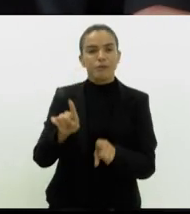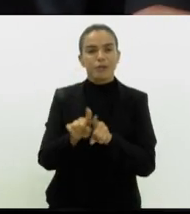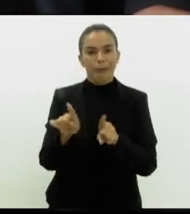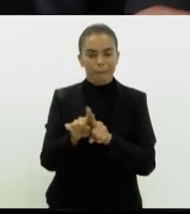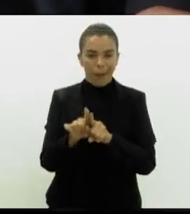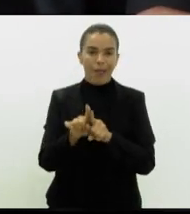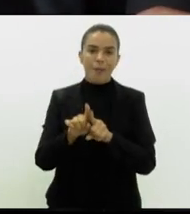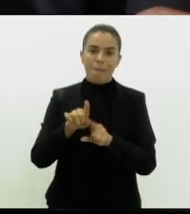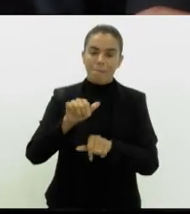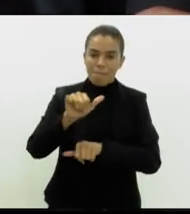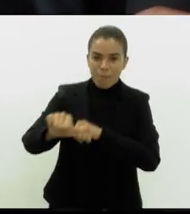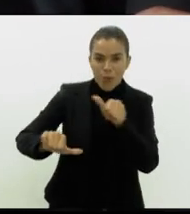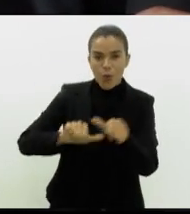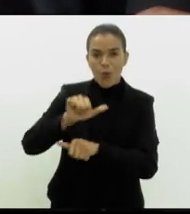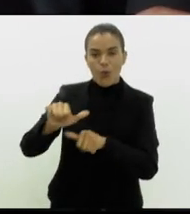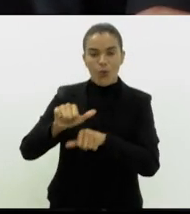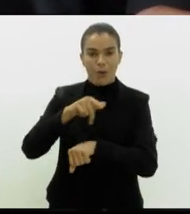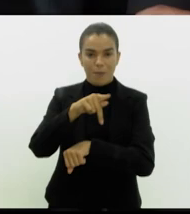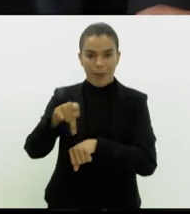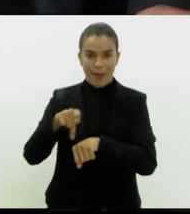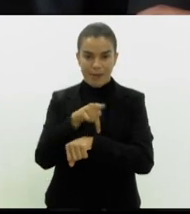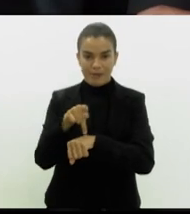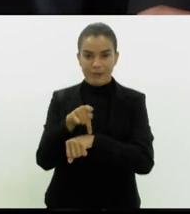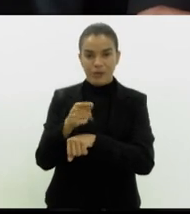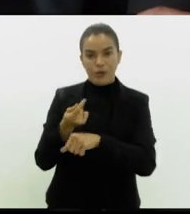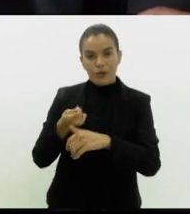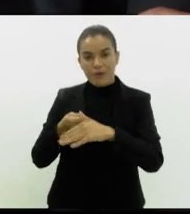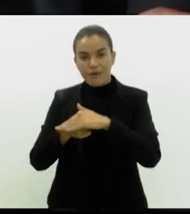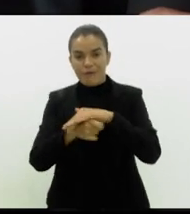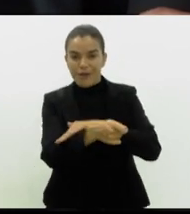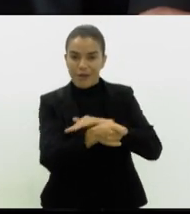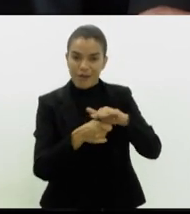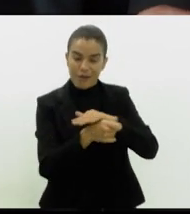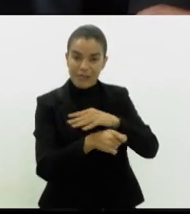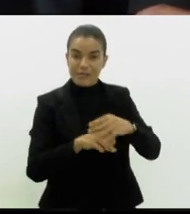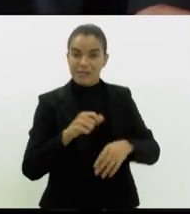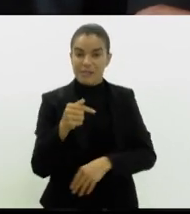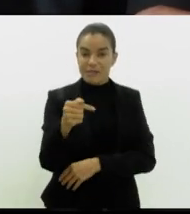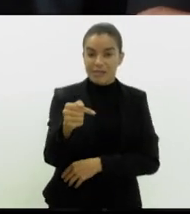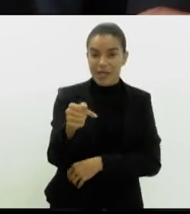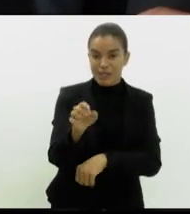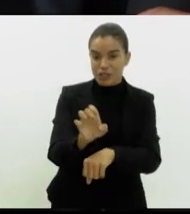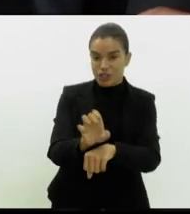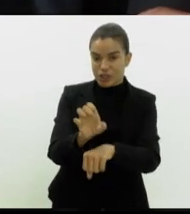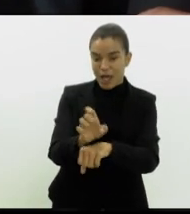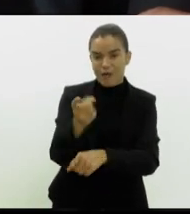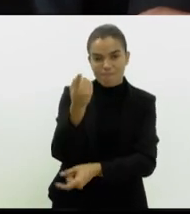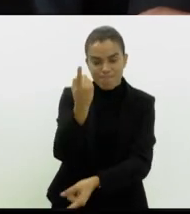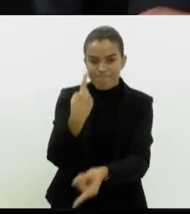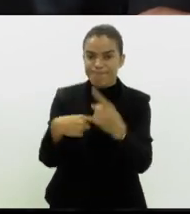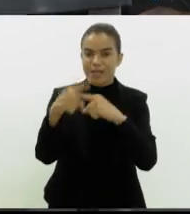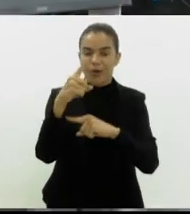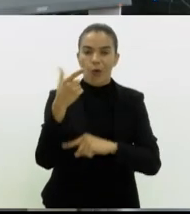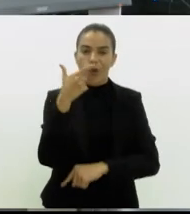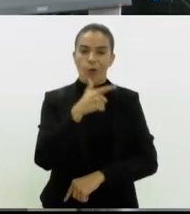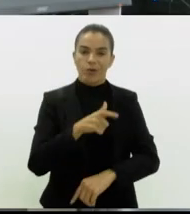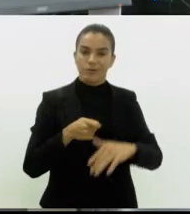o país na perspectiva do investimento, se esses sete estados voltarem a ter condição de investir.